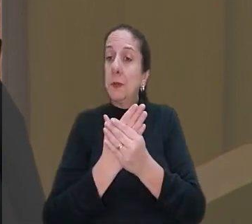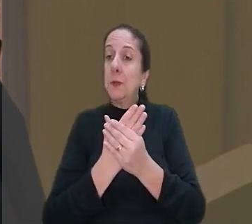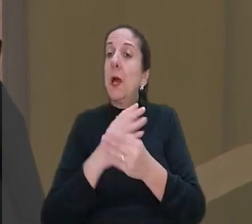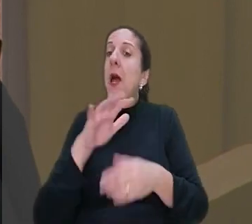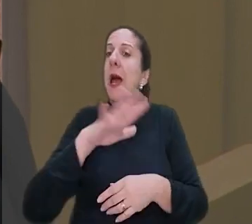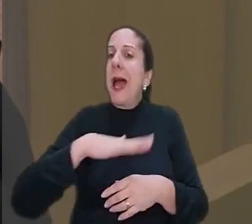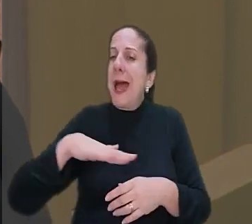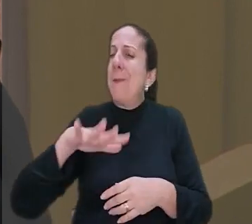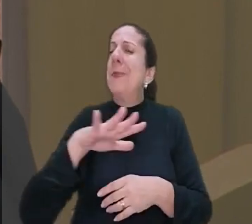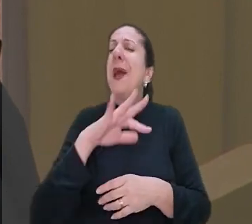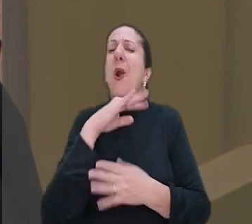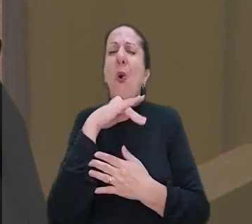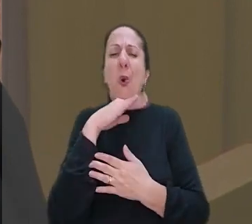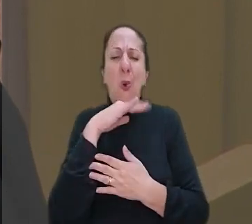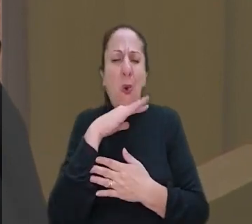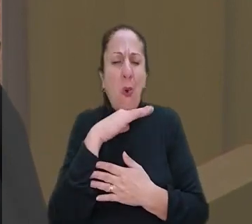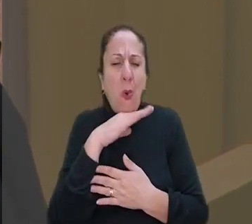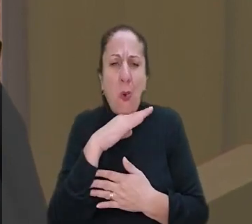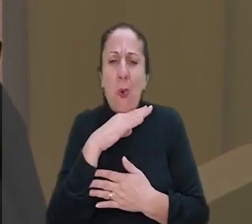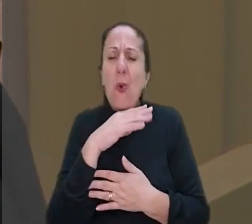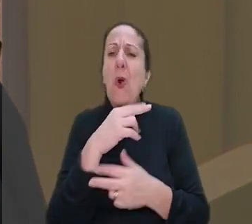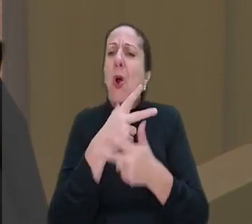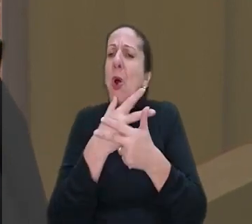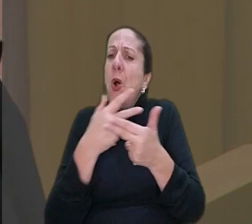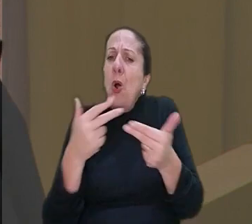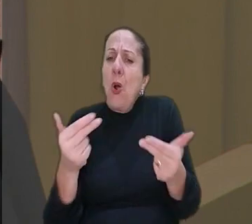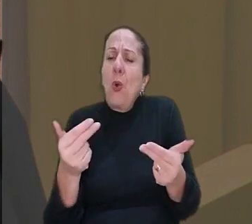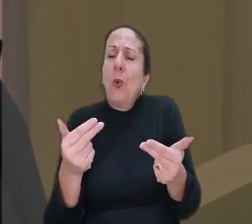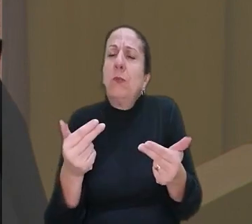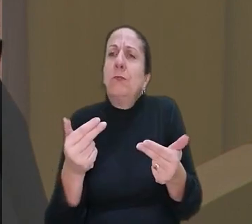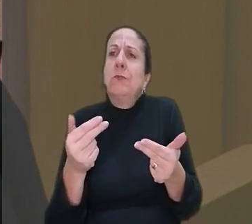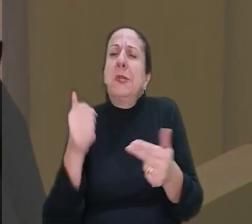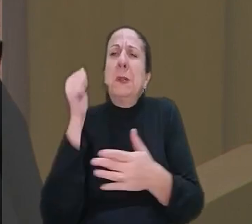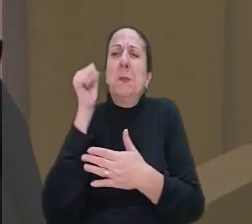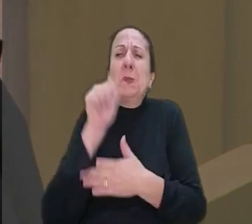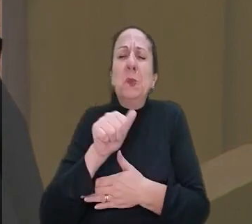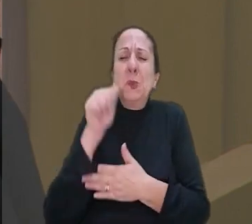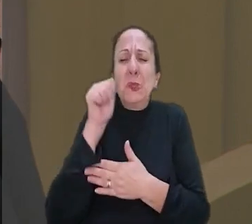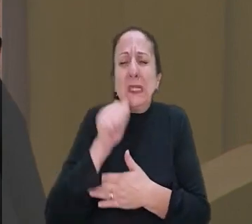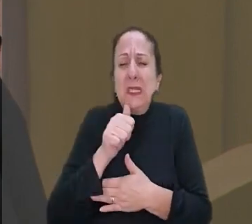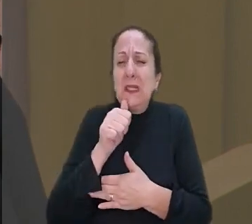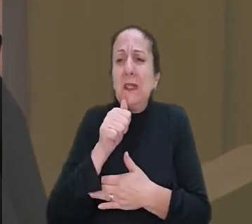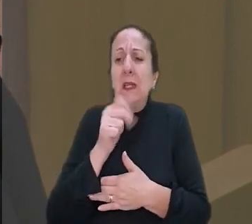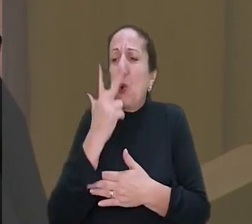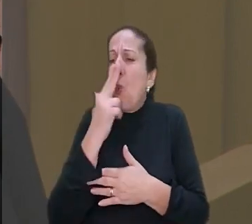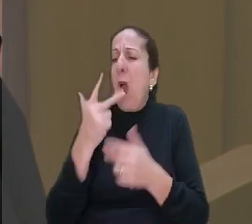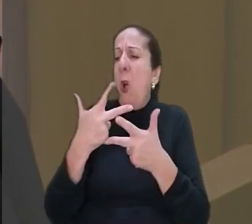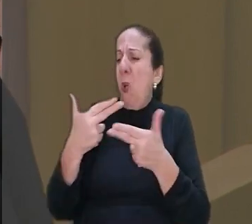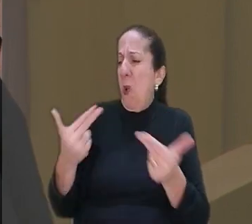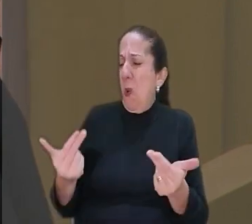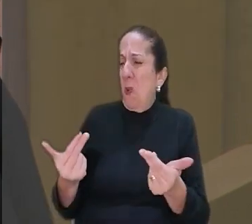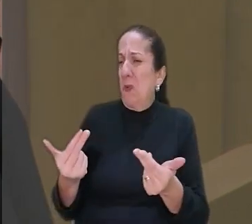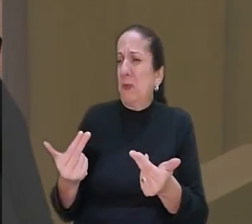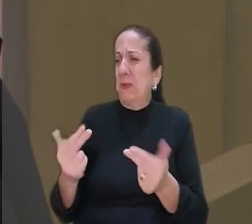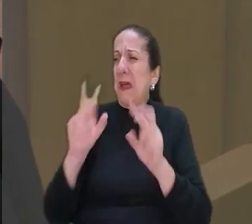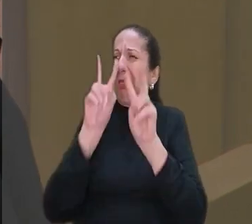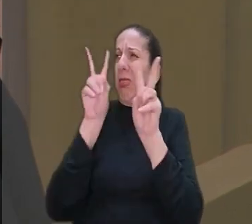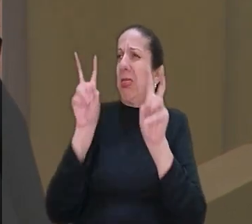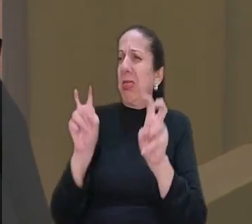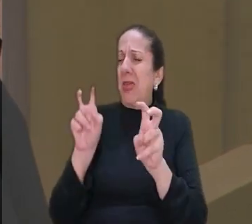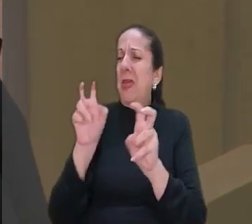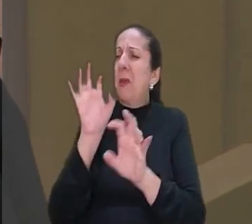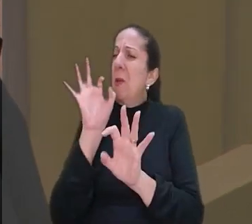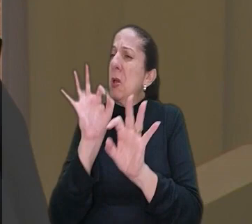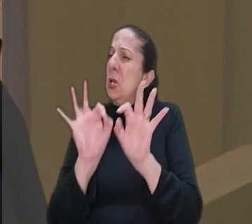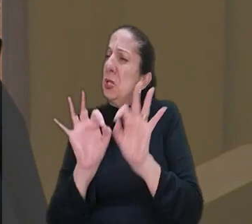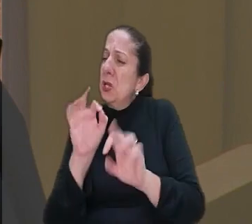de um ambiente bastante tóxico, em que se coisificava a mulher e em temas